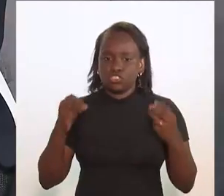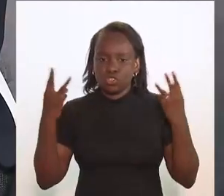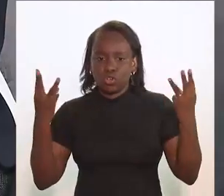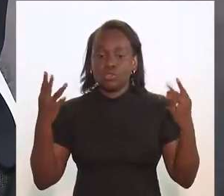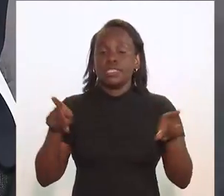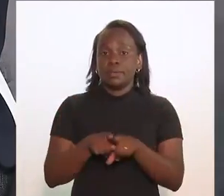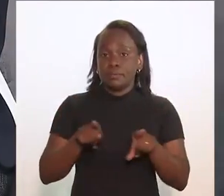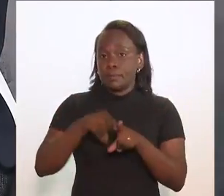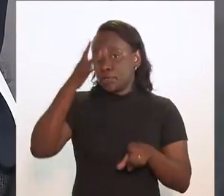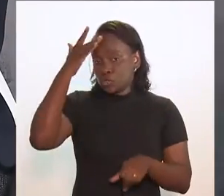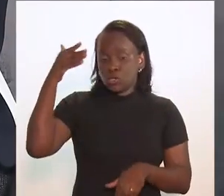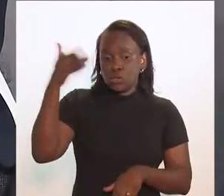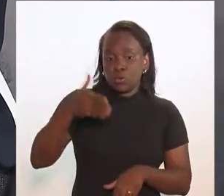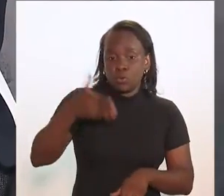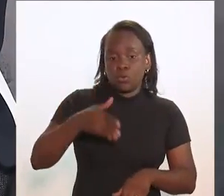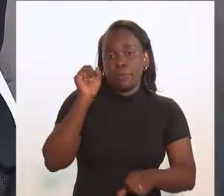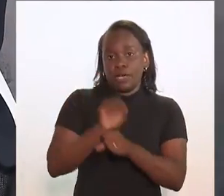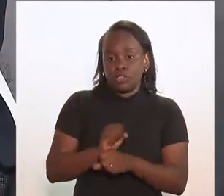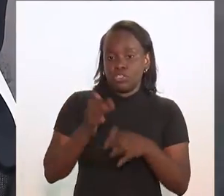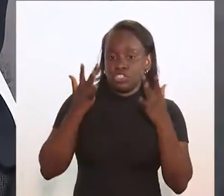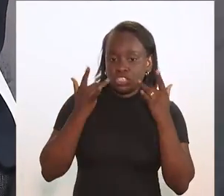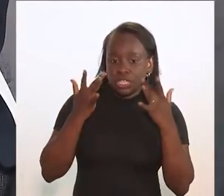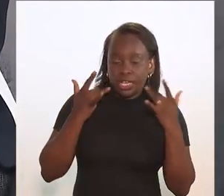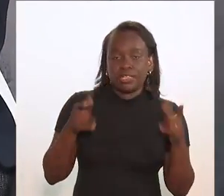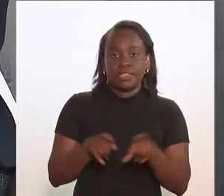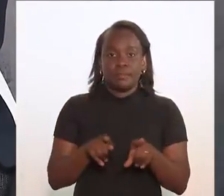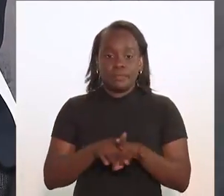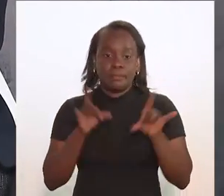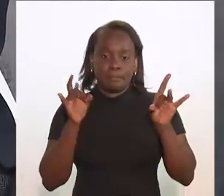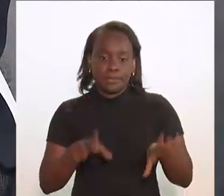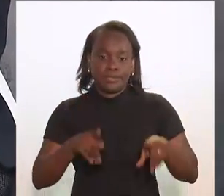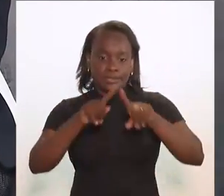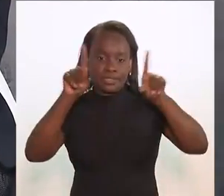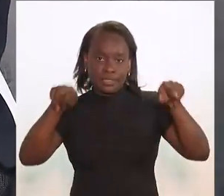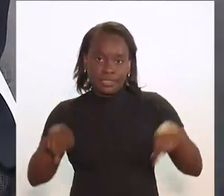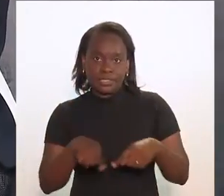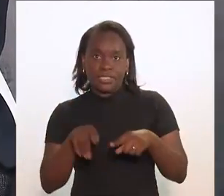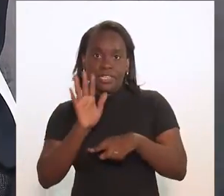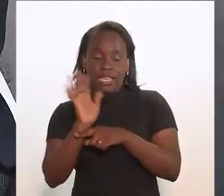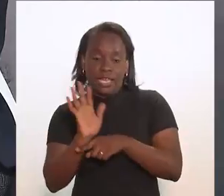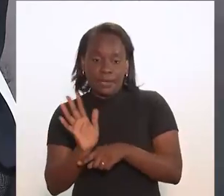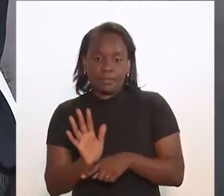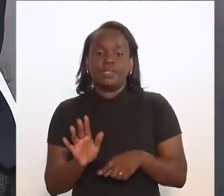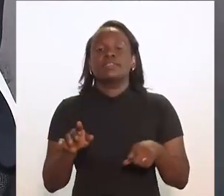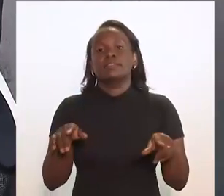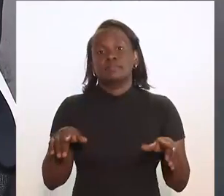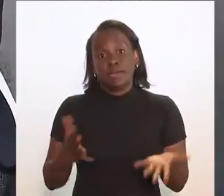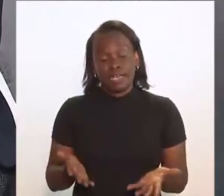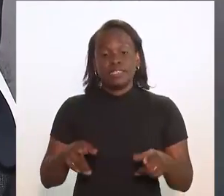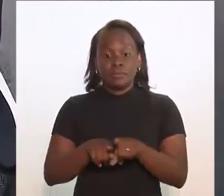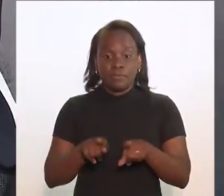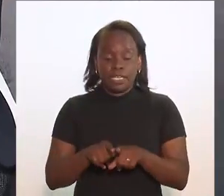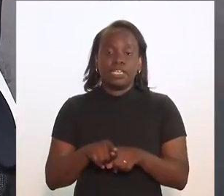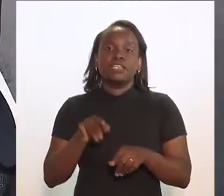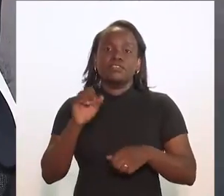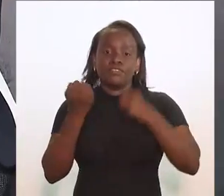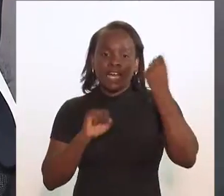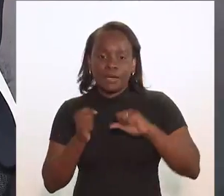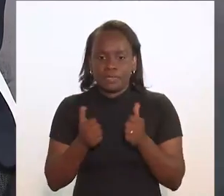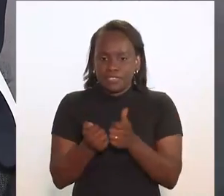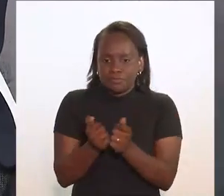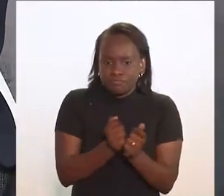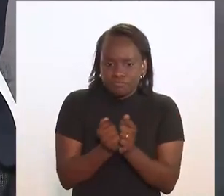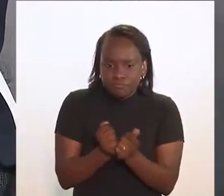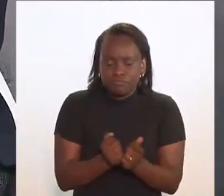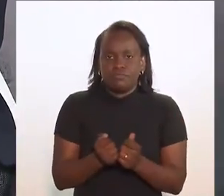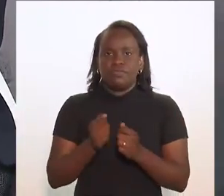o público se viu obrigado a deixar de frequentar espetáculos de teatro e abandonar as salas de cinemas. Por outro, a indústria de games, os